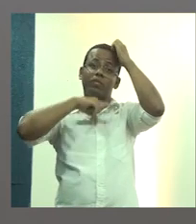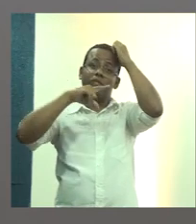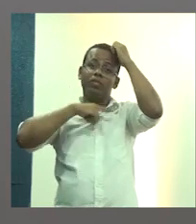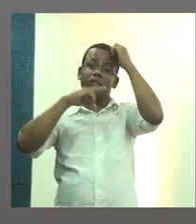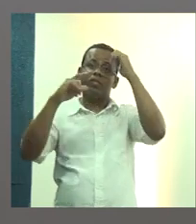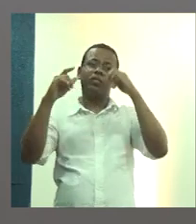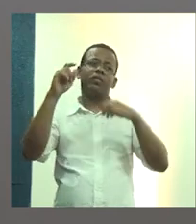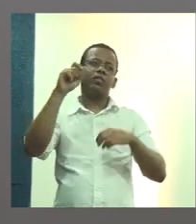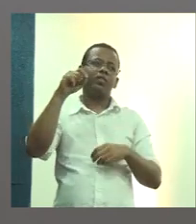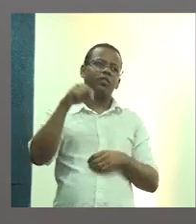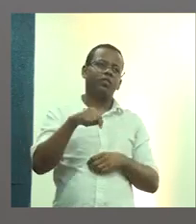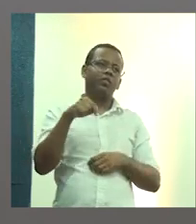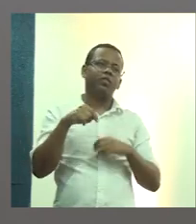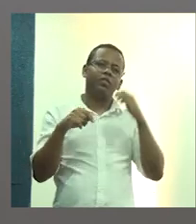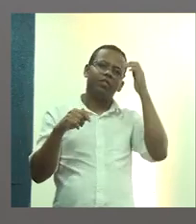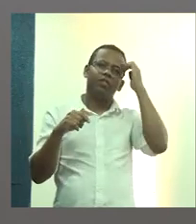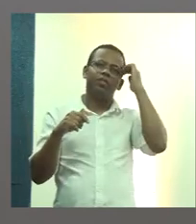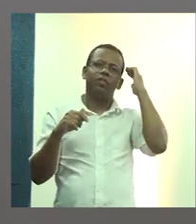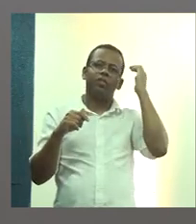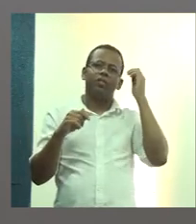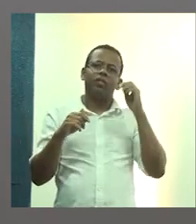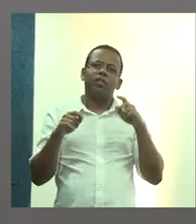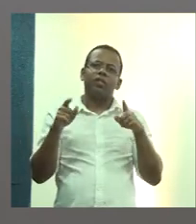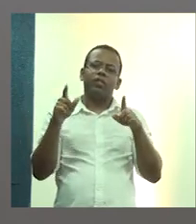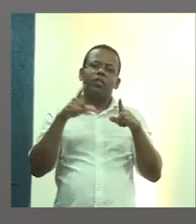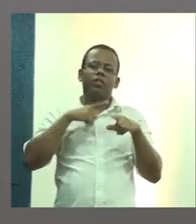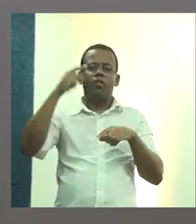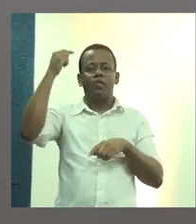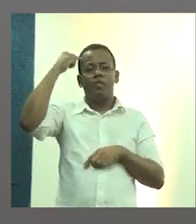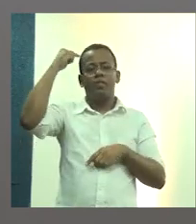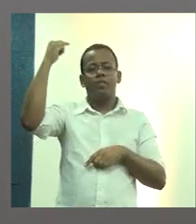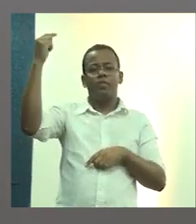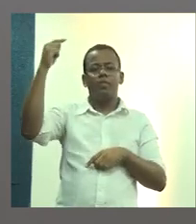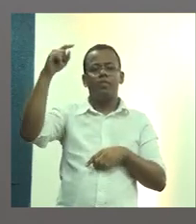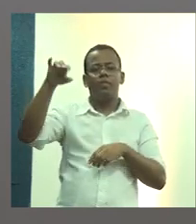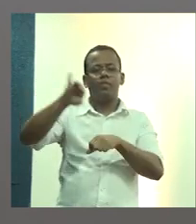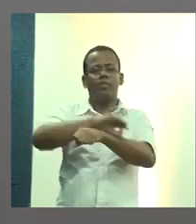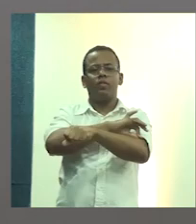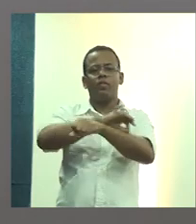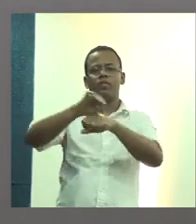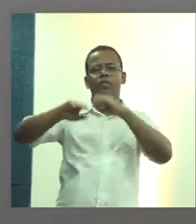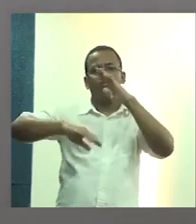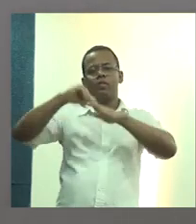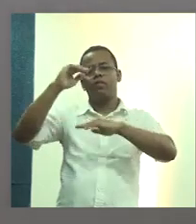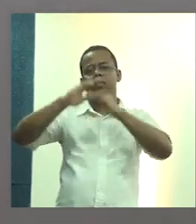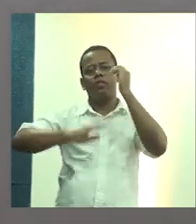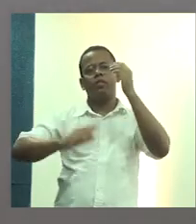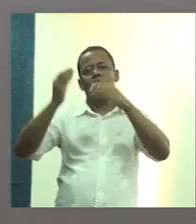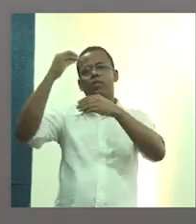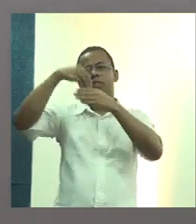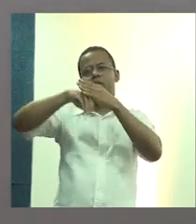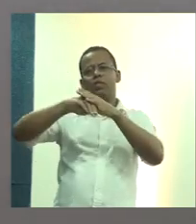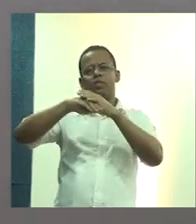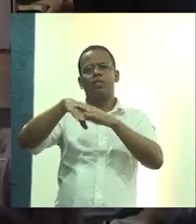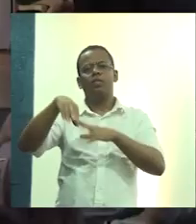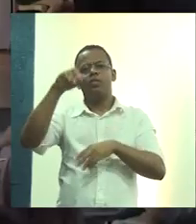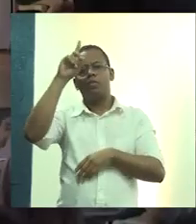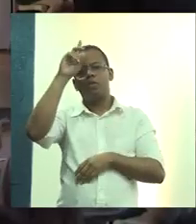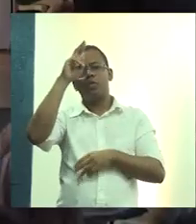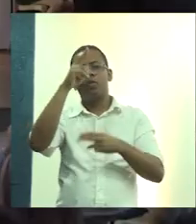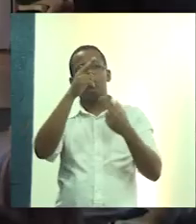fazendo aqui, e a ideia de arquitetos e arquitetas nas equipes do SUS, nós temos que trabalhar